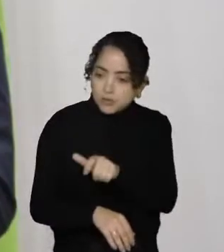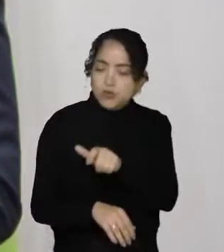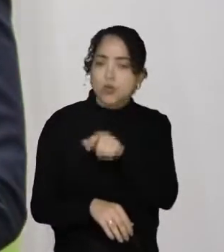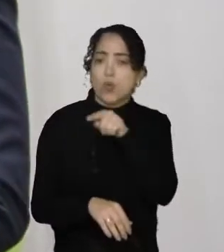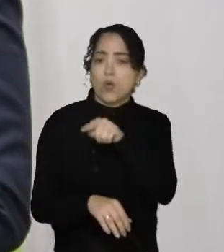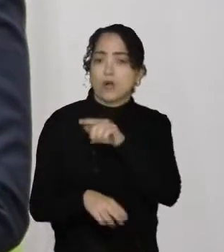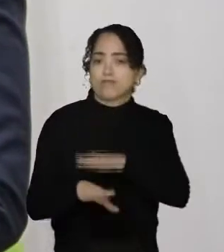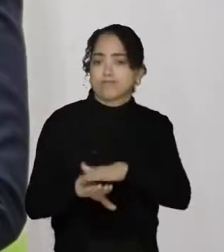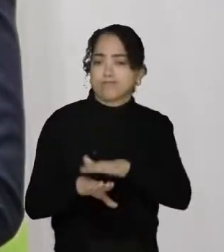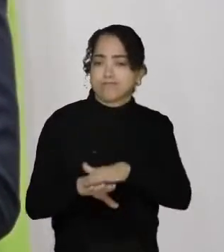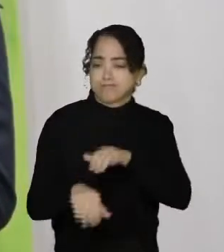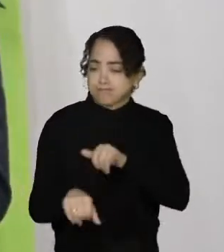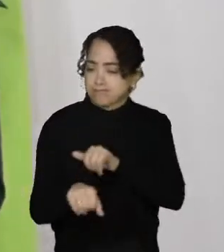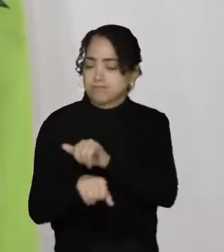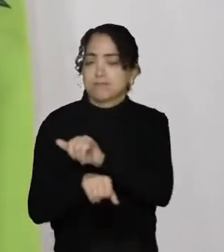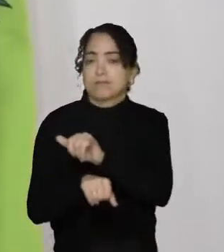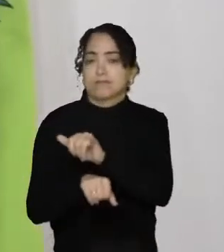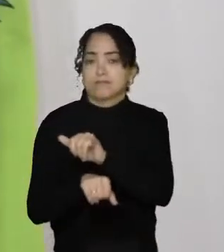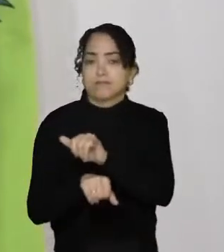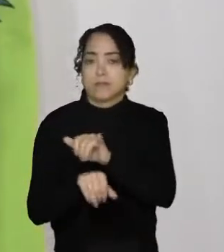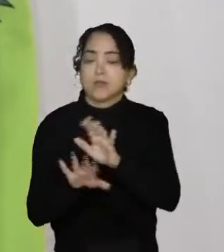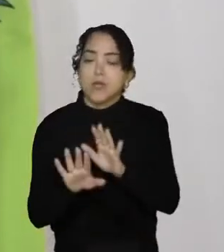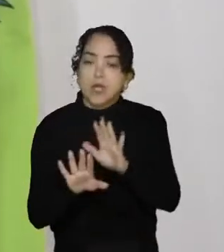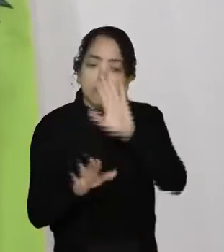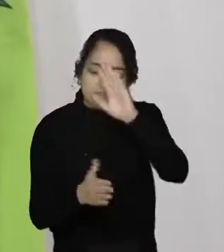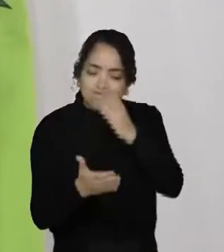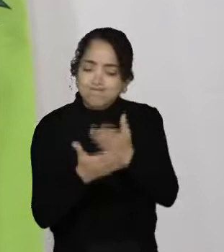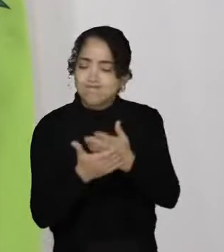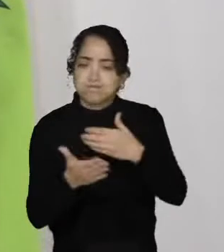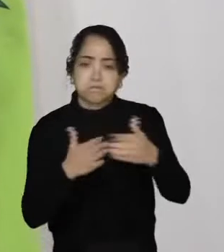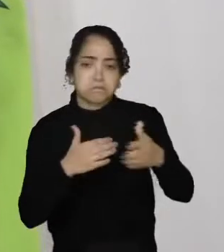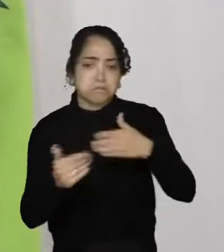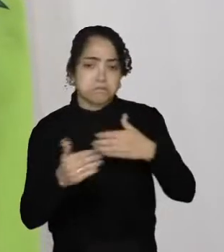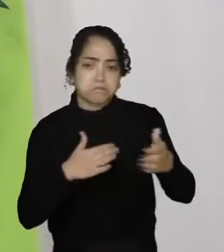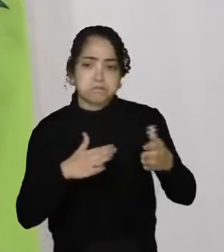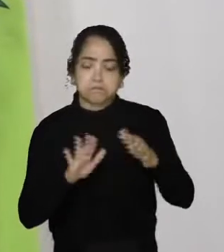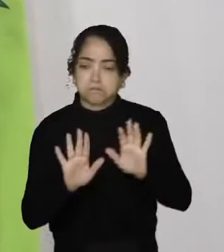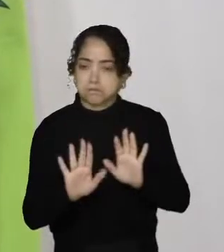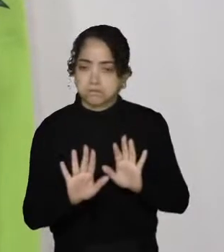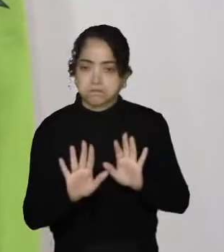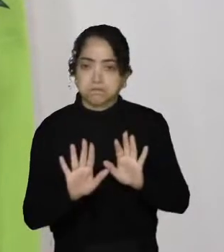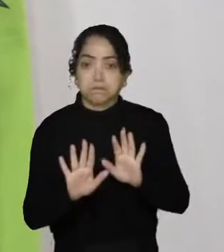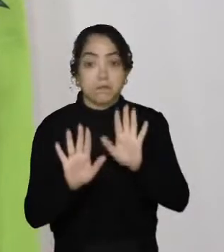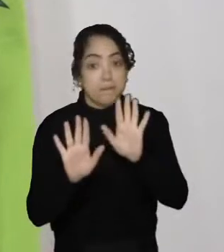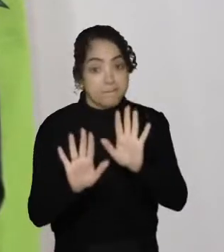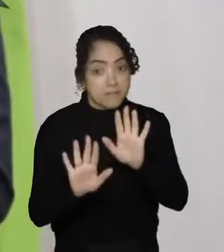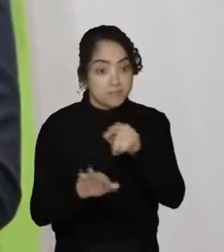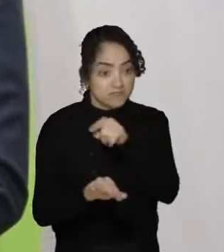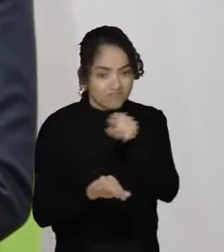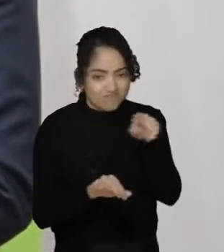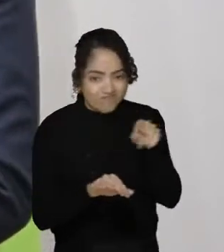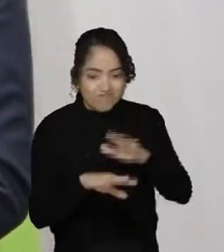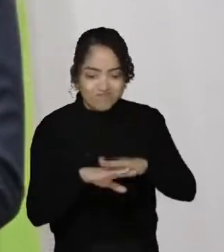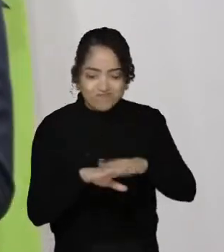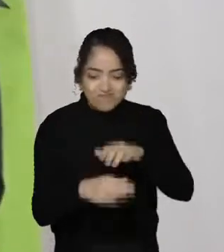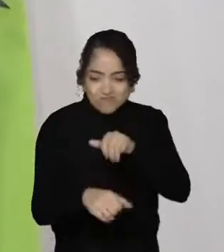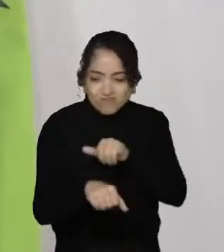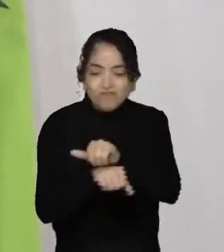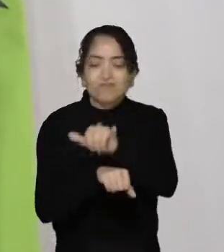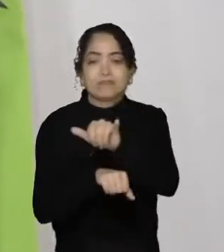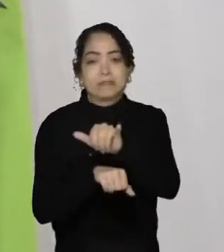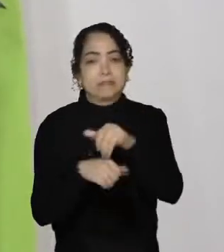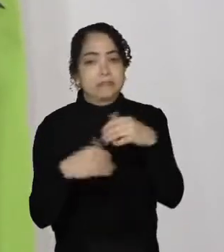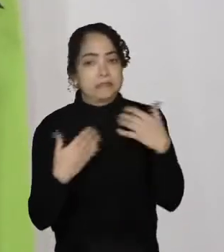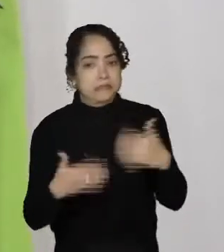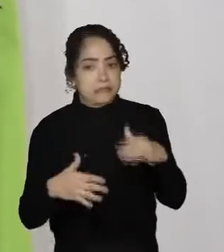sempre sepultado. Tu pode acreditar no que tu quiser, mas se tu trair, aí tu está ferrado,